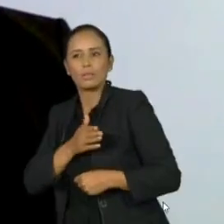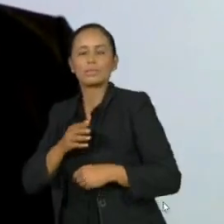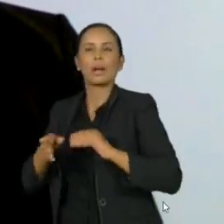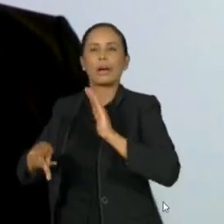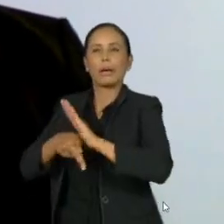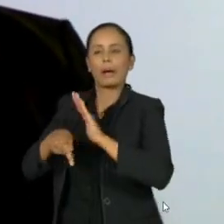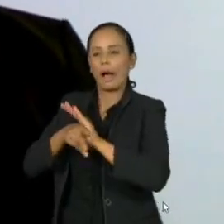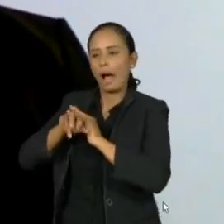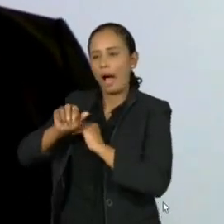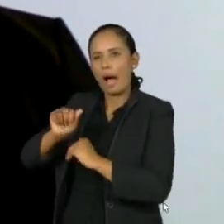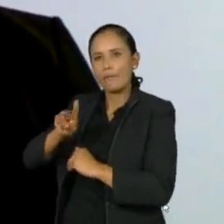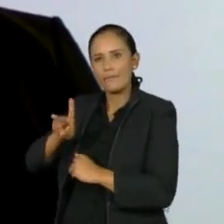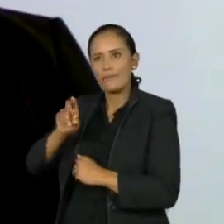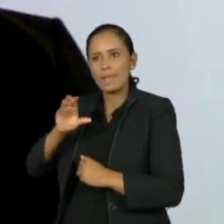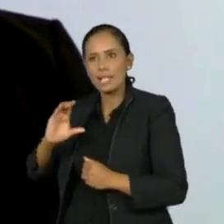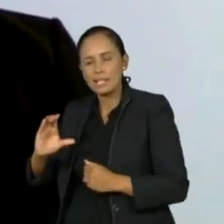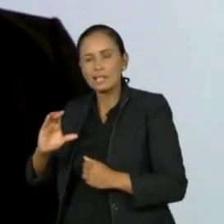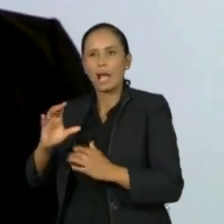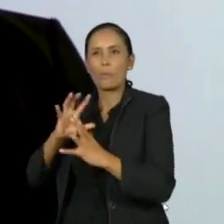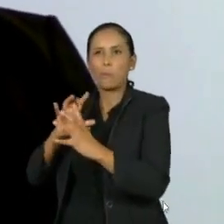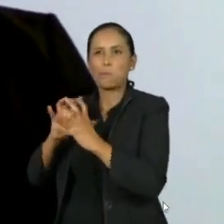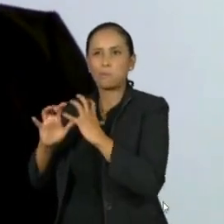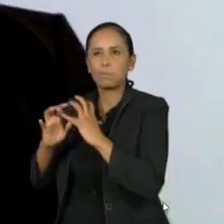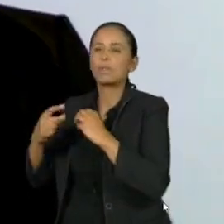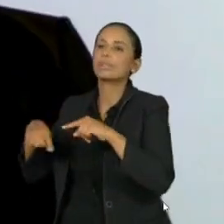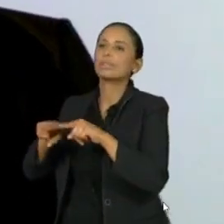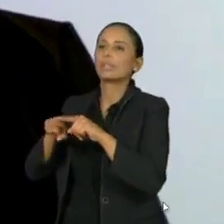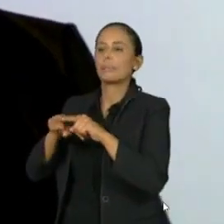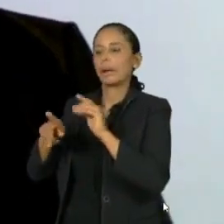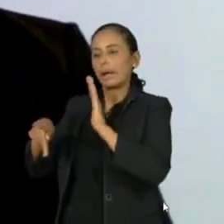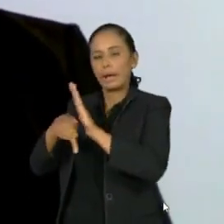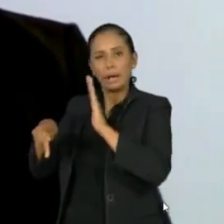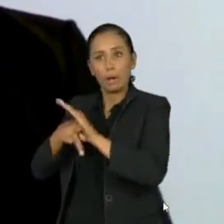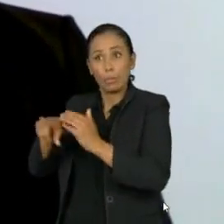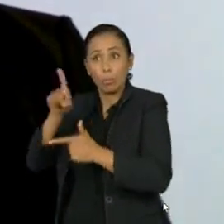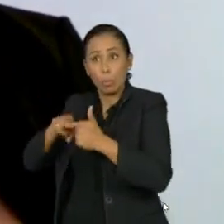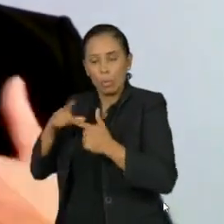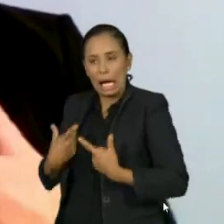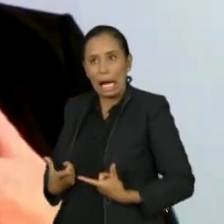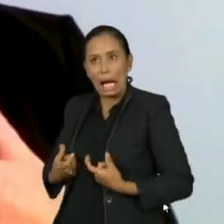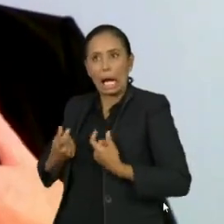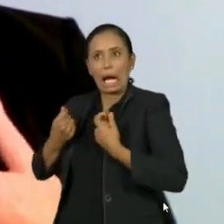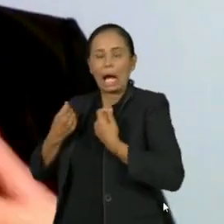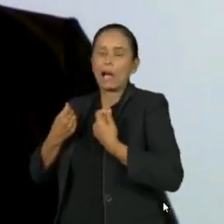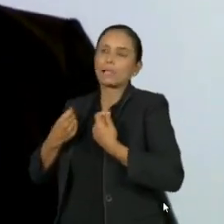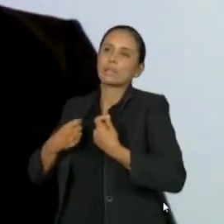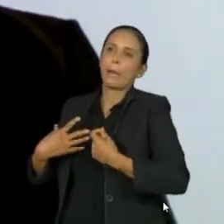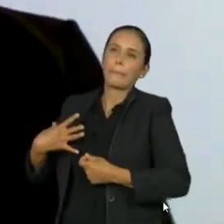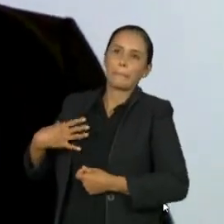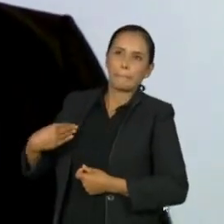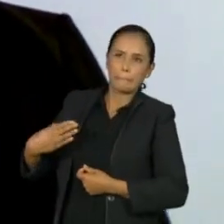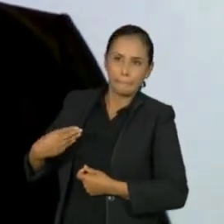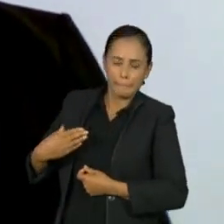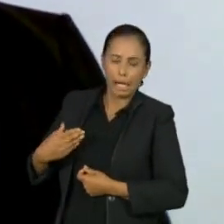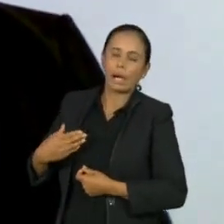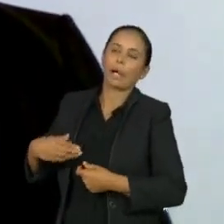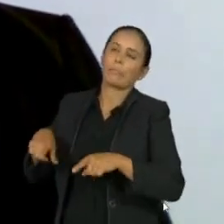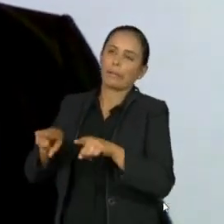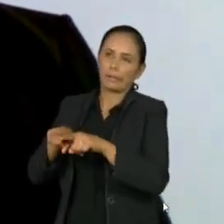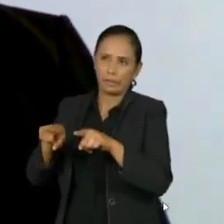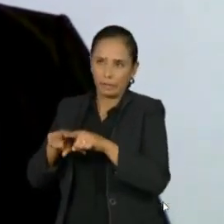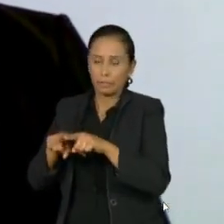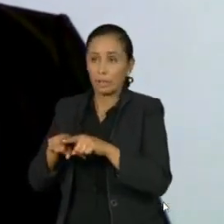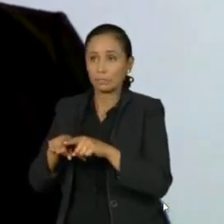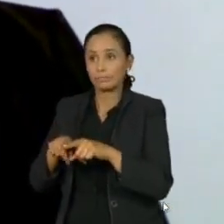AVC. E também com alguns tipos de câncer, como o câncer coloretal e o câncer de mama também, tá? Então,